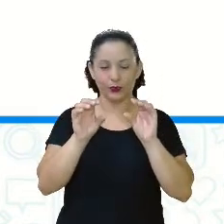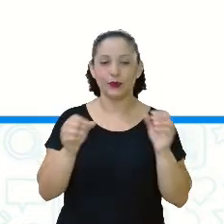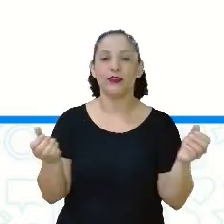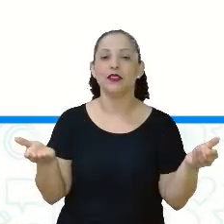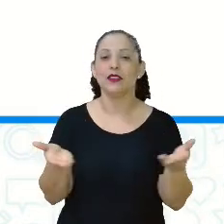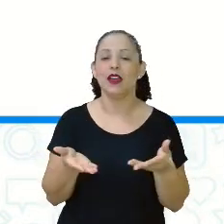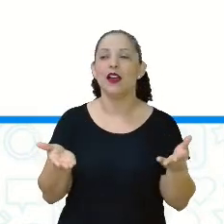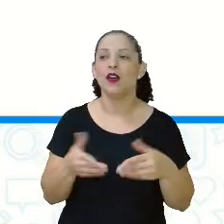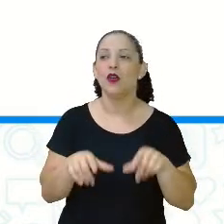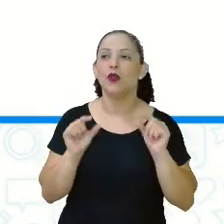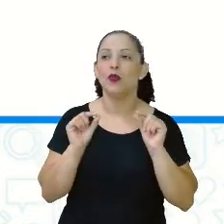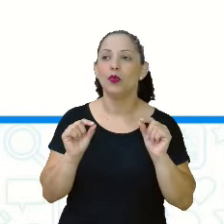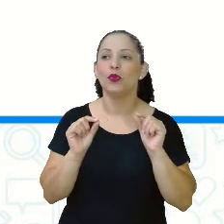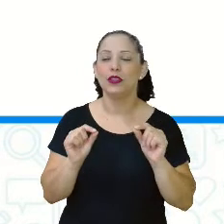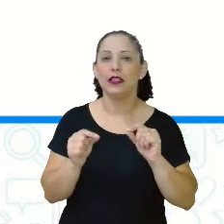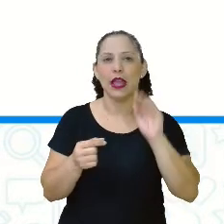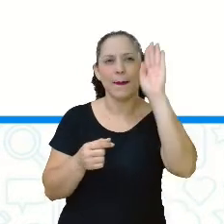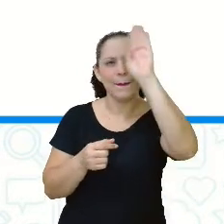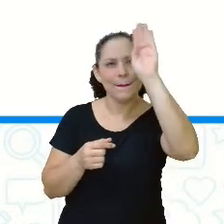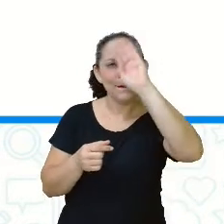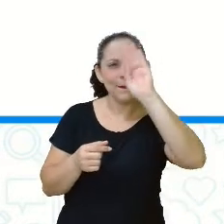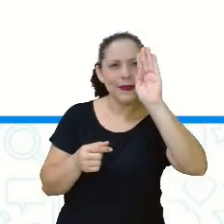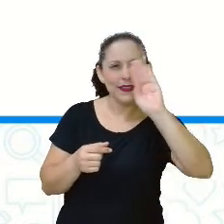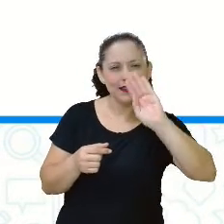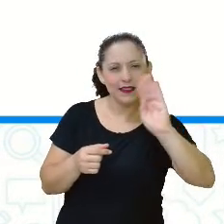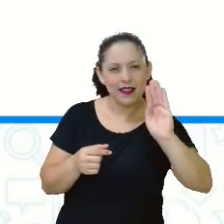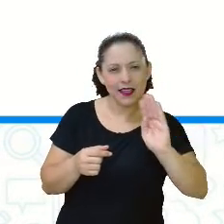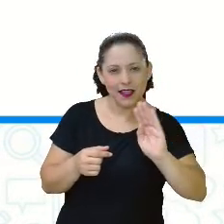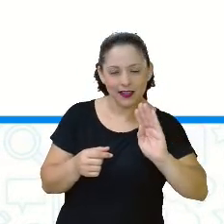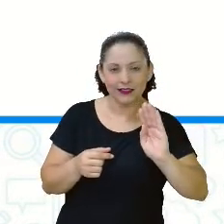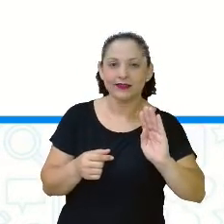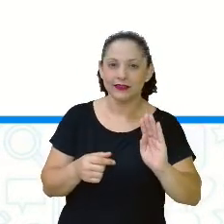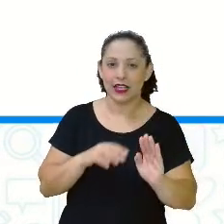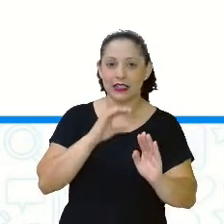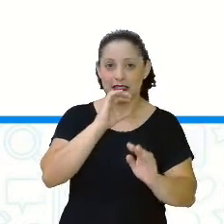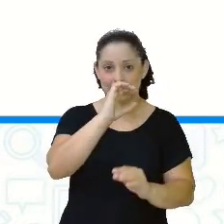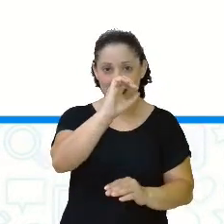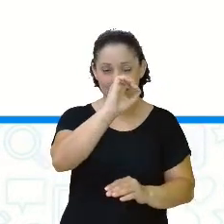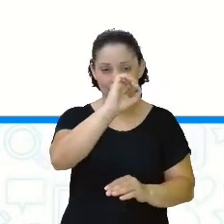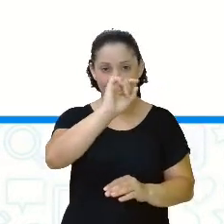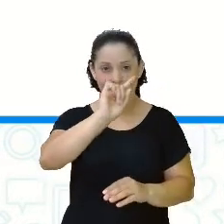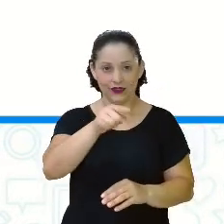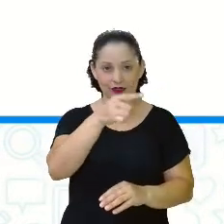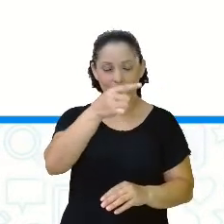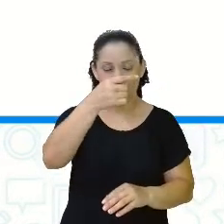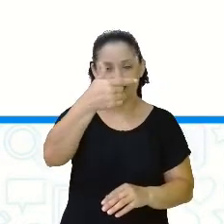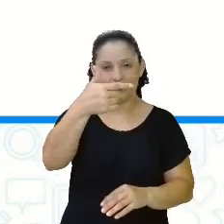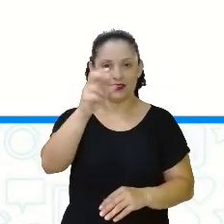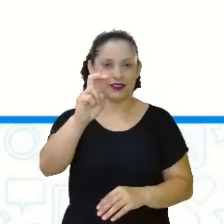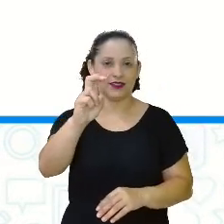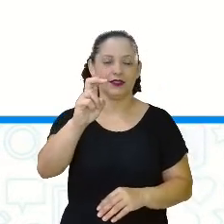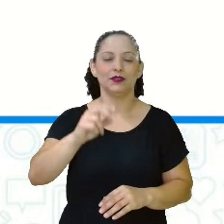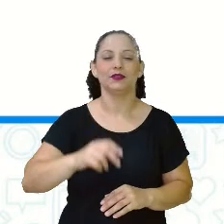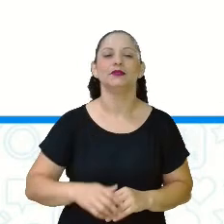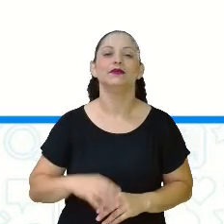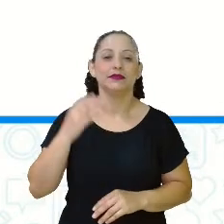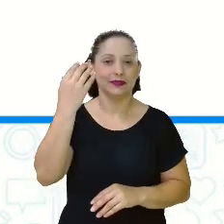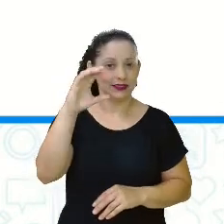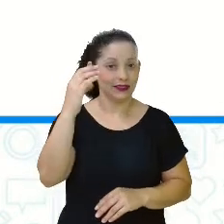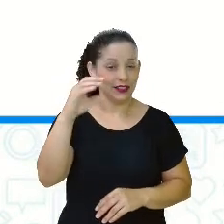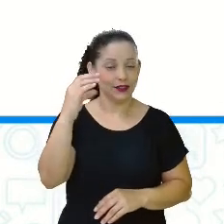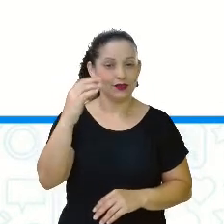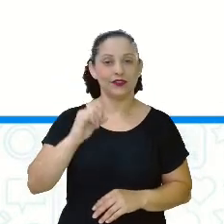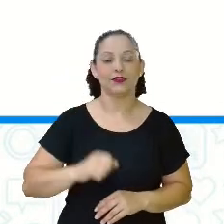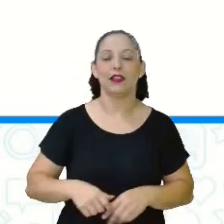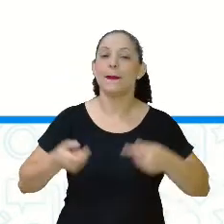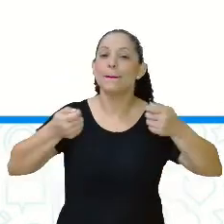apenas uma partezinha que está representando os 25 centavos. Não é? Porque eu preciso